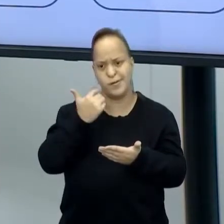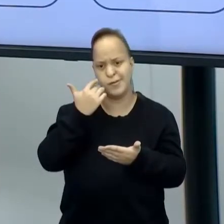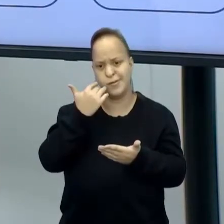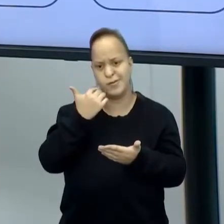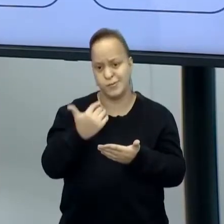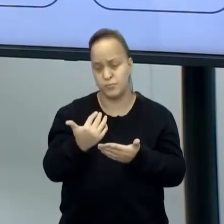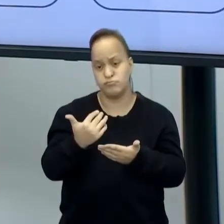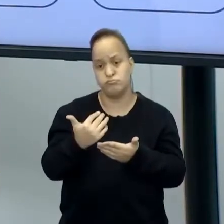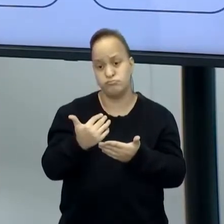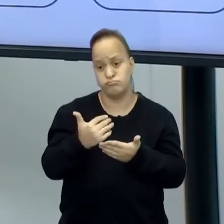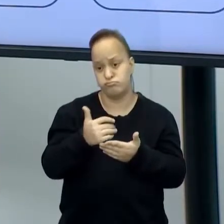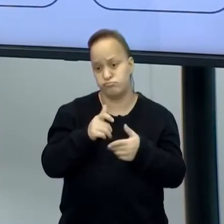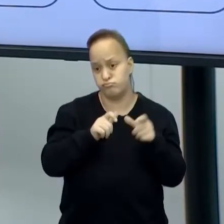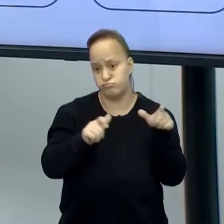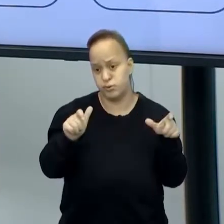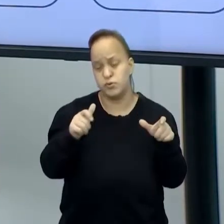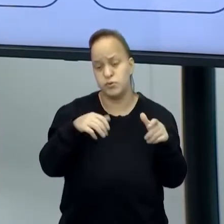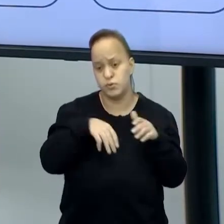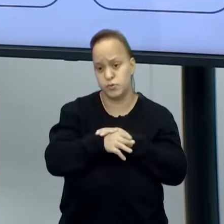têm hábito de fazer.